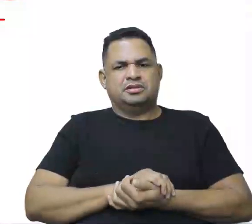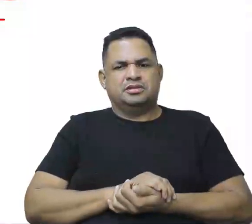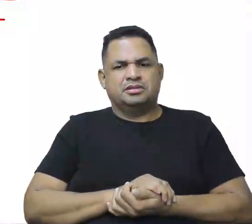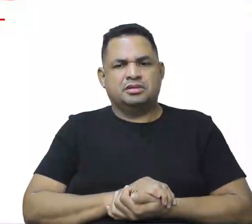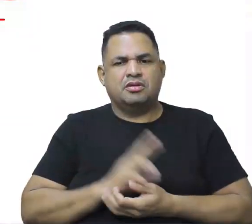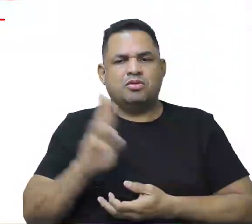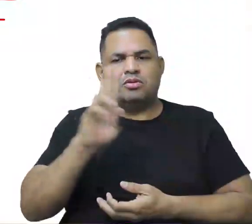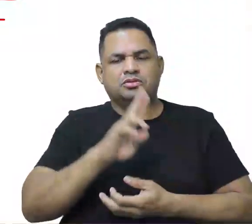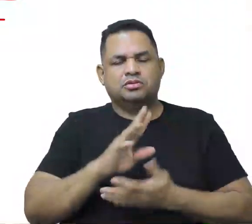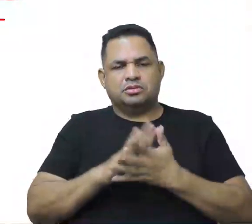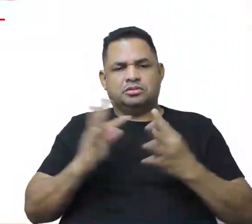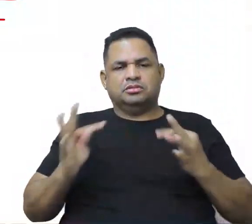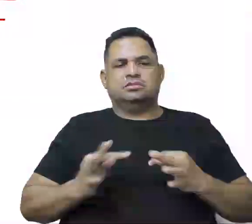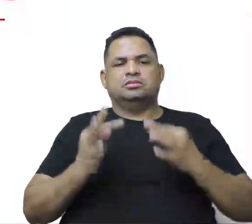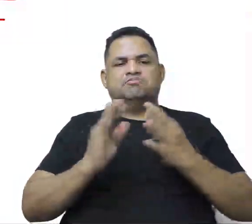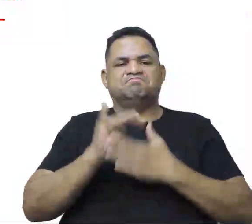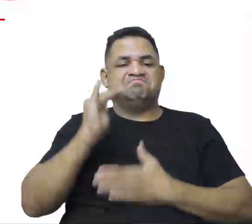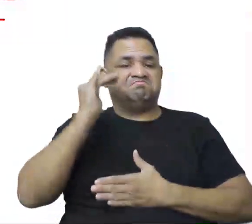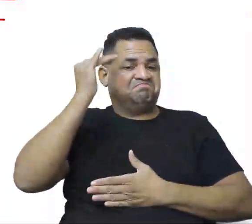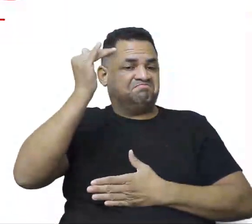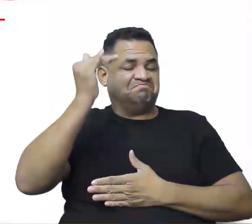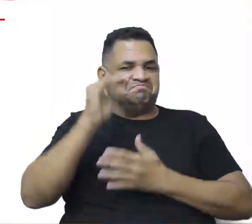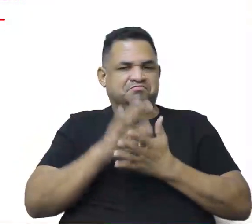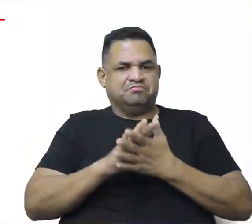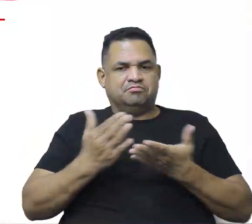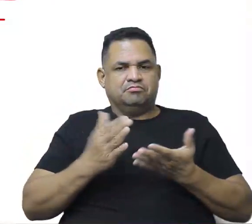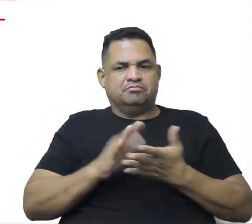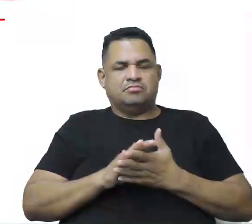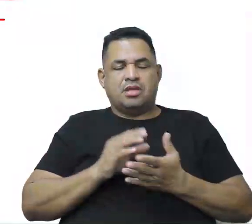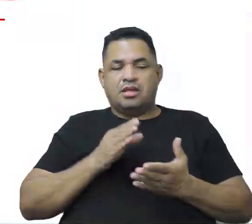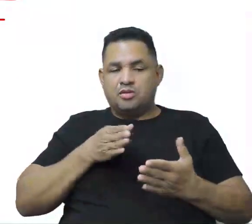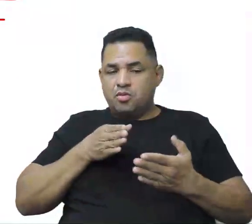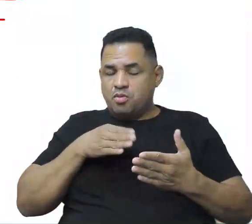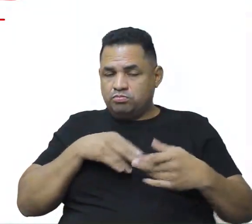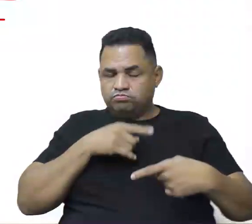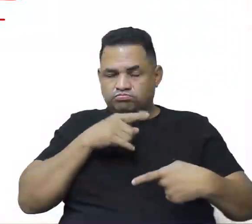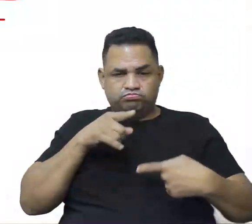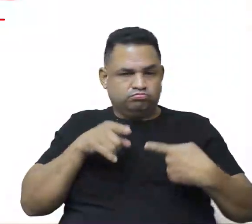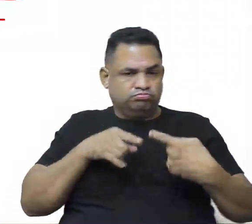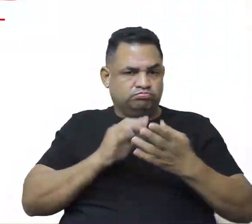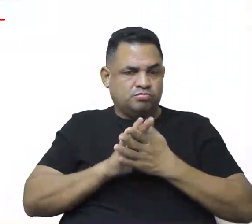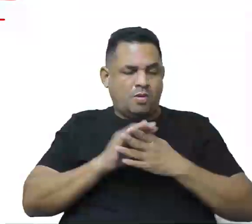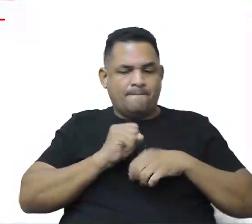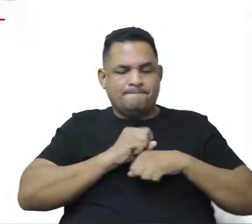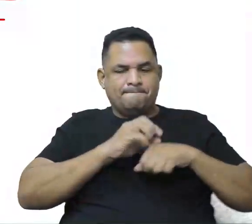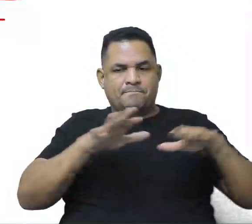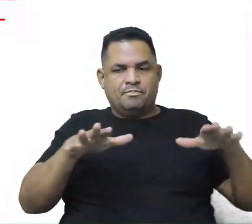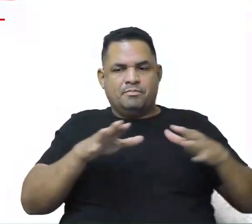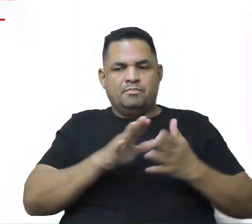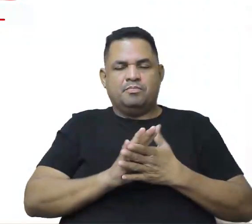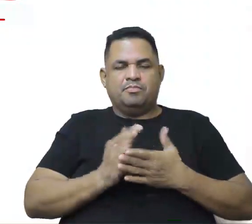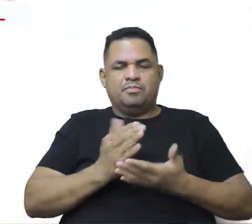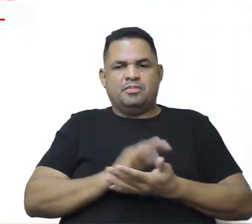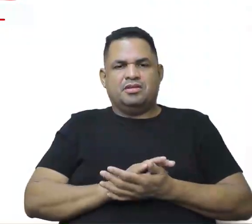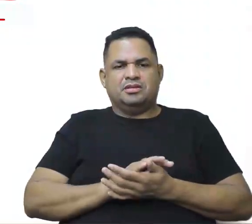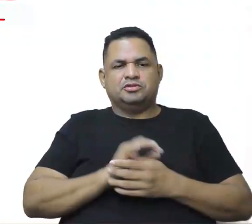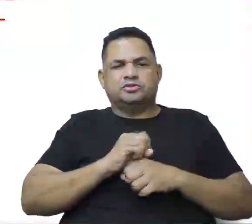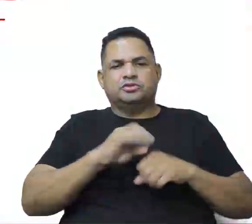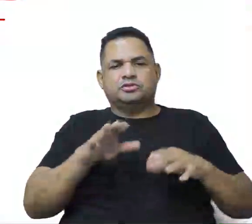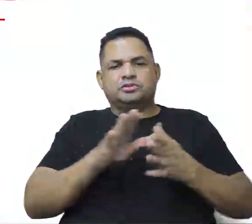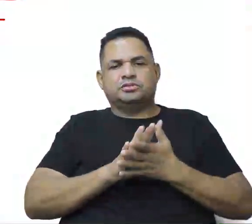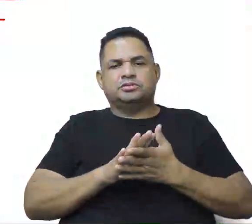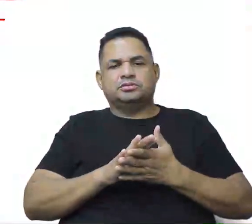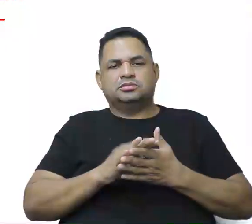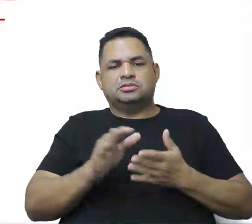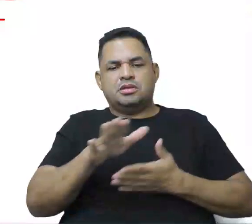utiliza tecnologia de ponta para destinar a um público anônimo e pessoal, né? e é distribuída através do